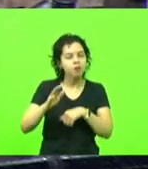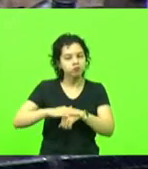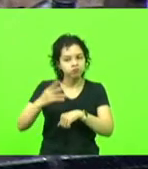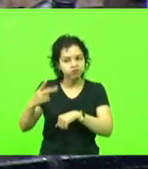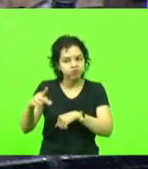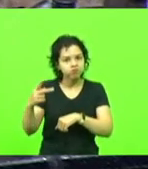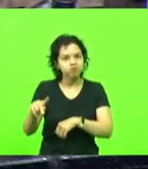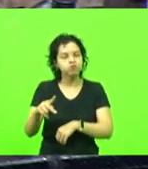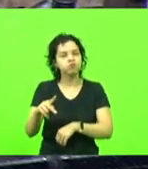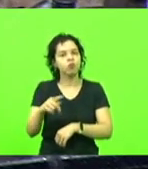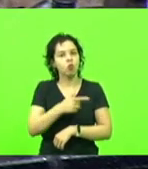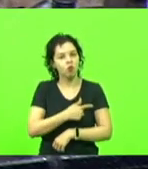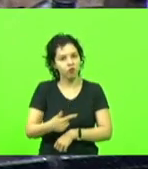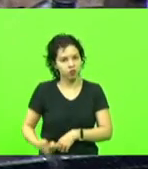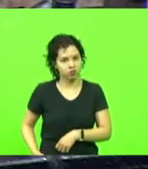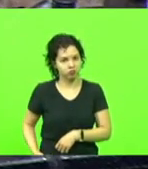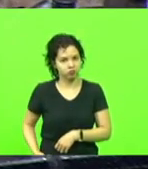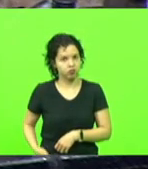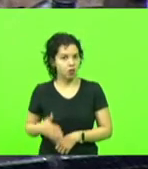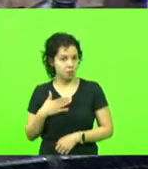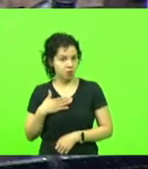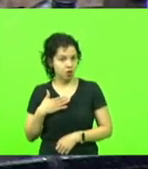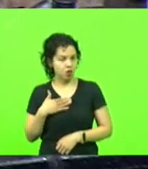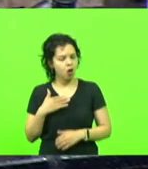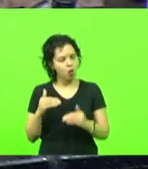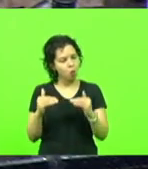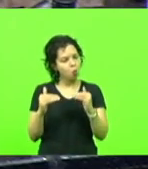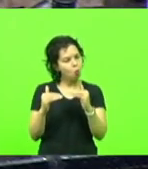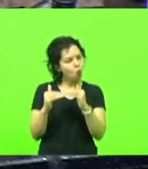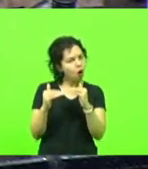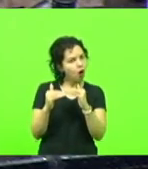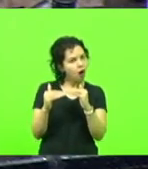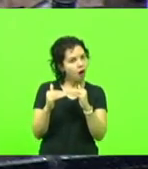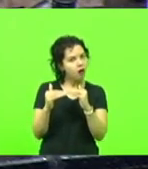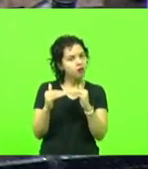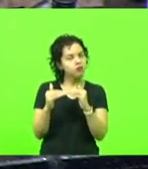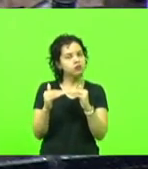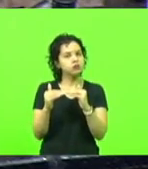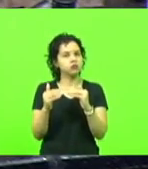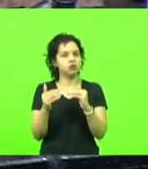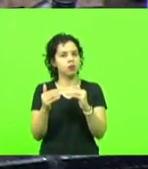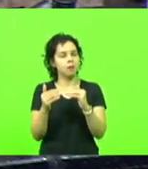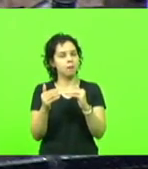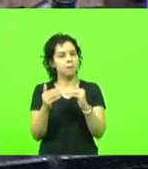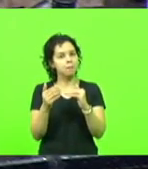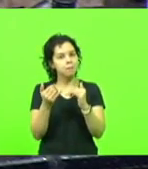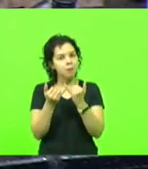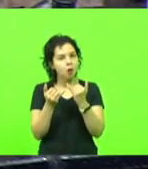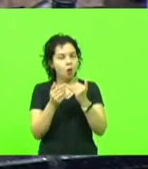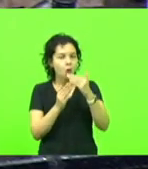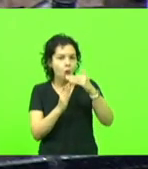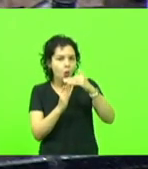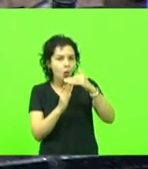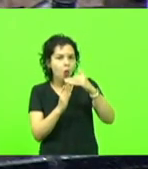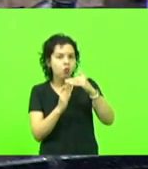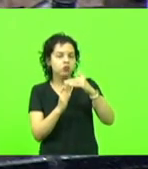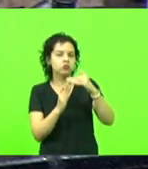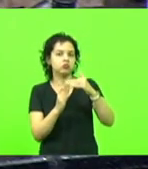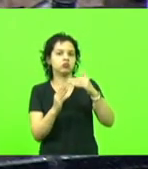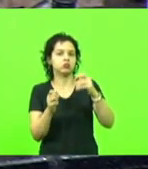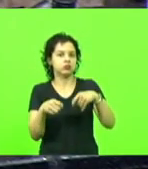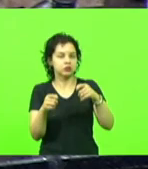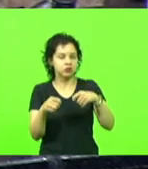fica exatamente ali entre o máximo permitido, segundo essa lei, que é de quatro vezes.